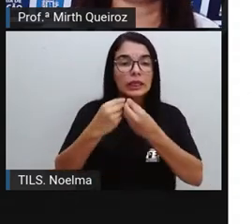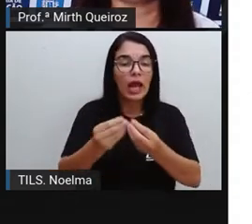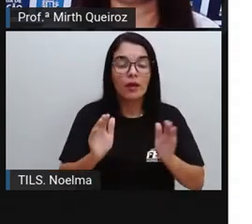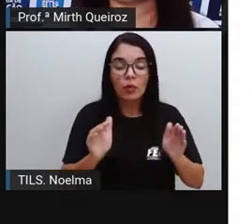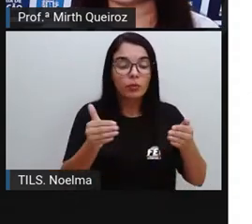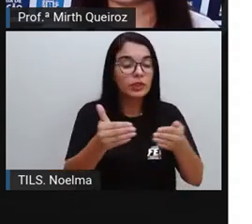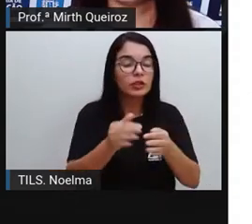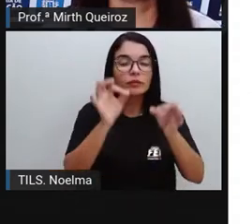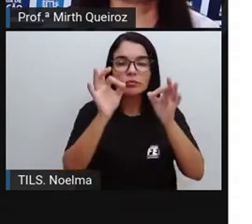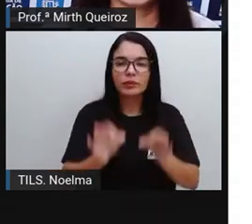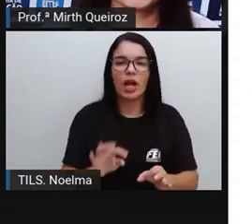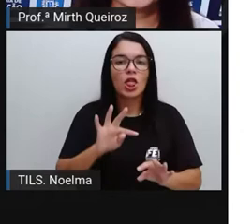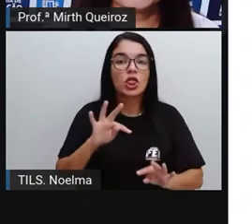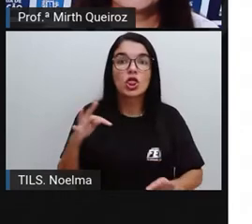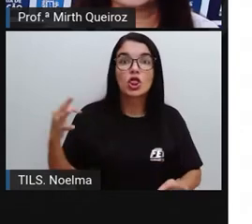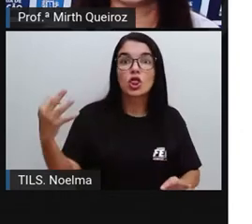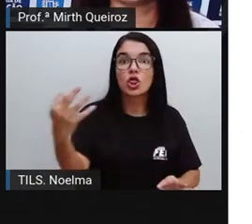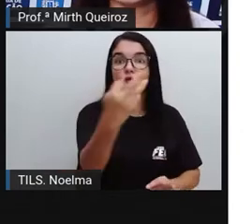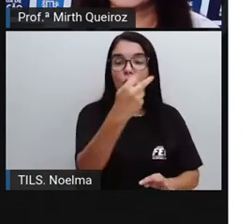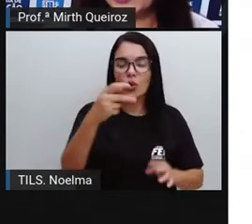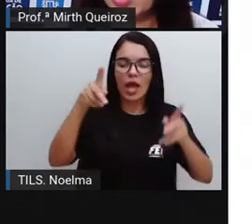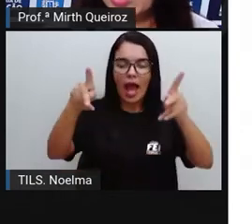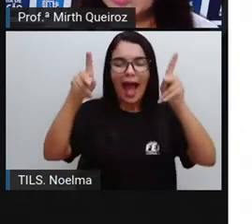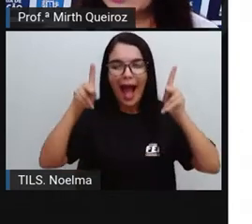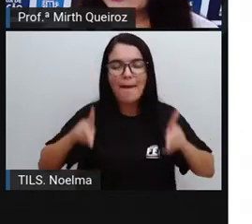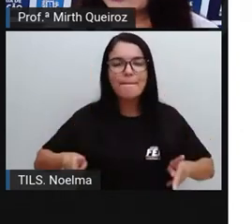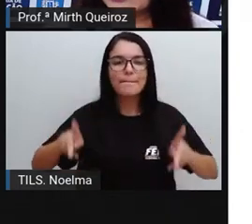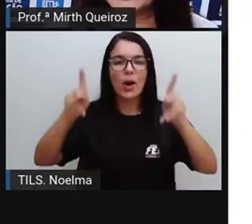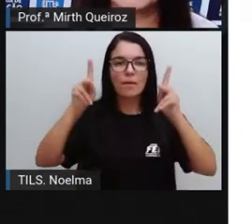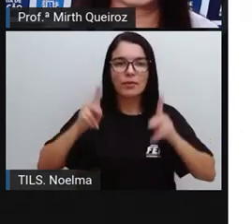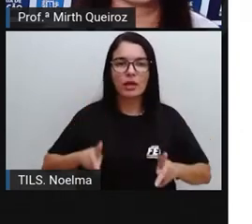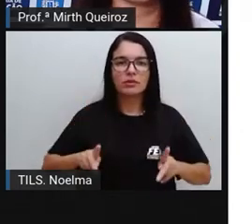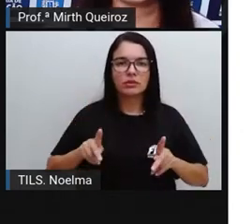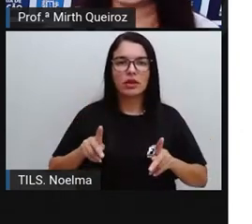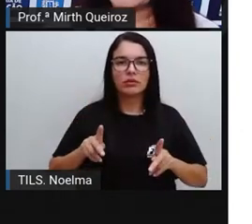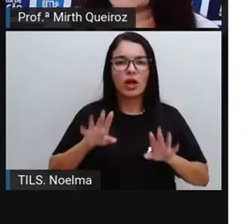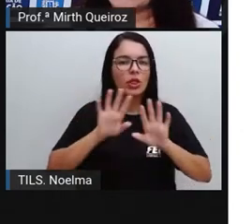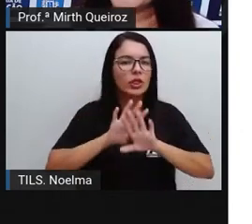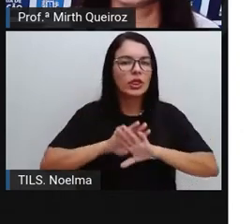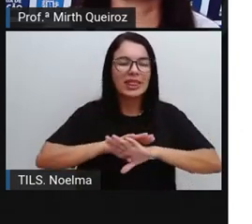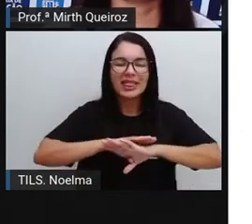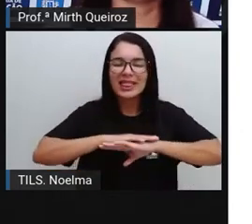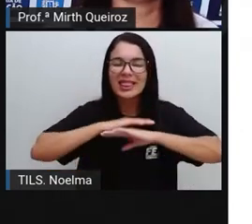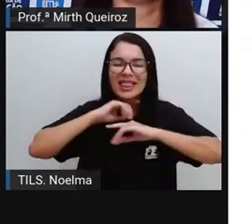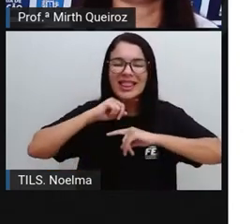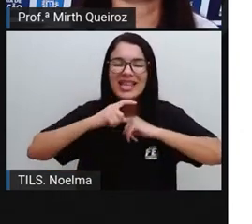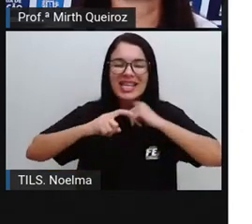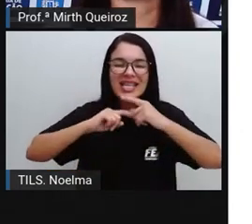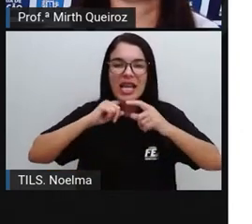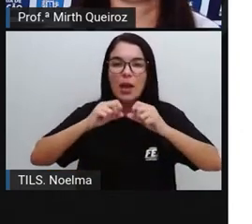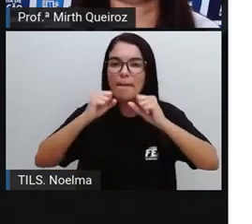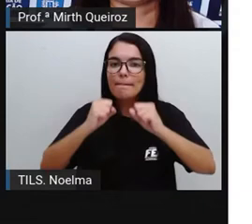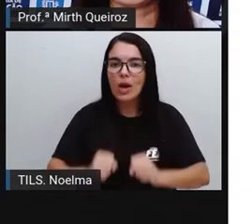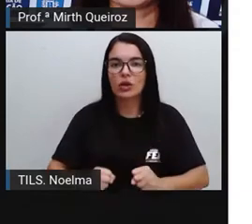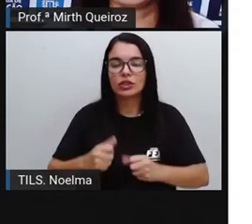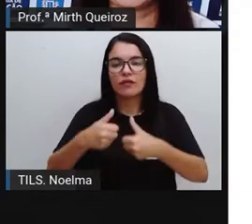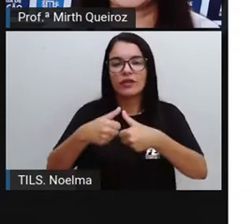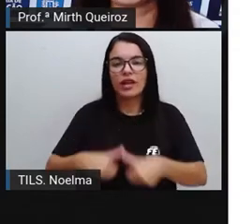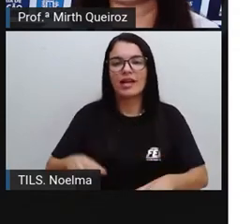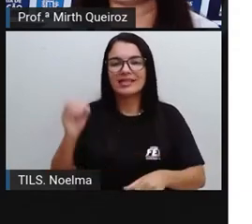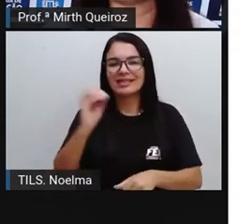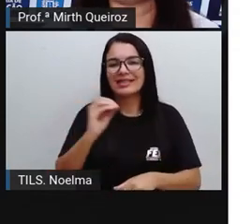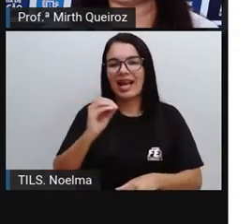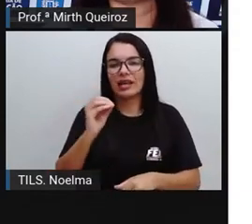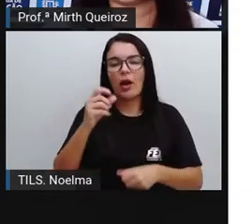Toda a população Todo mundo Todo mundo Sem extinção Tem direito Ao